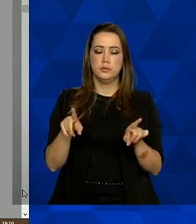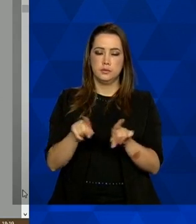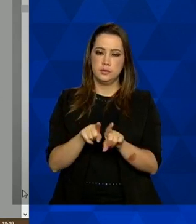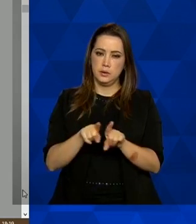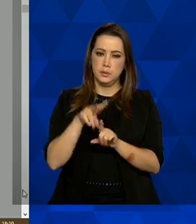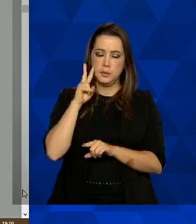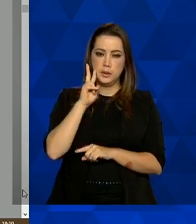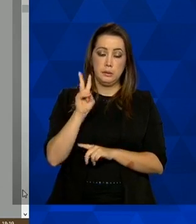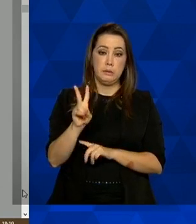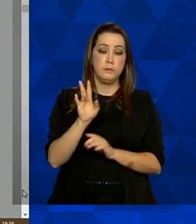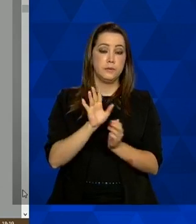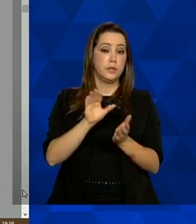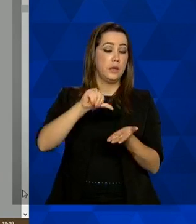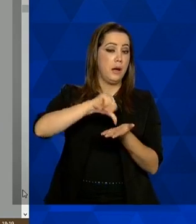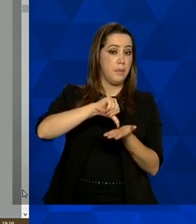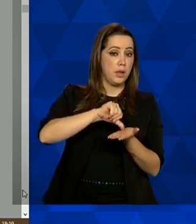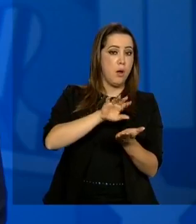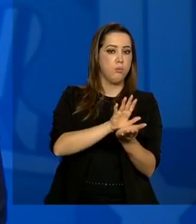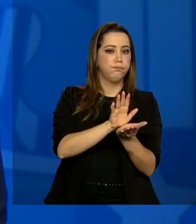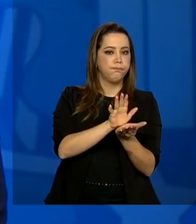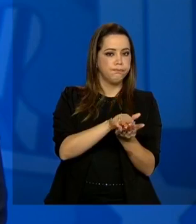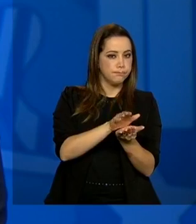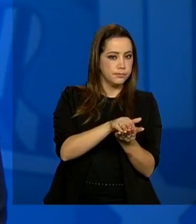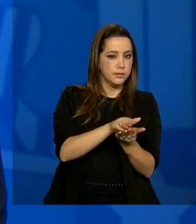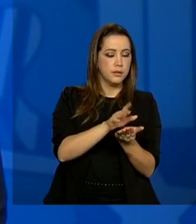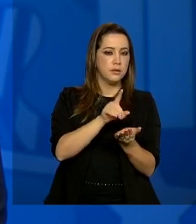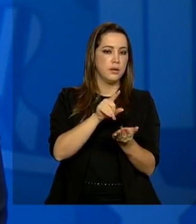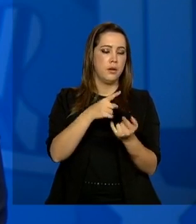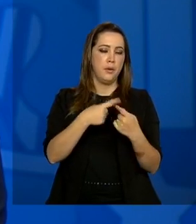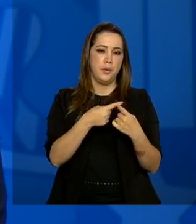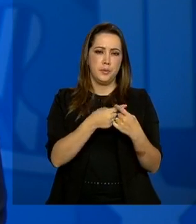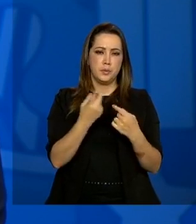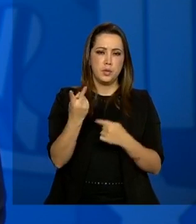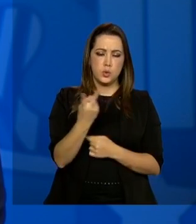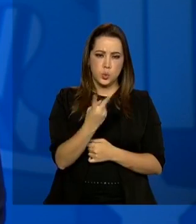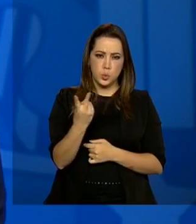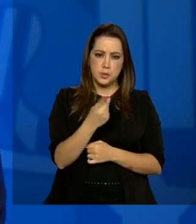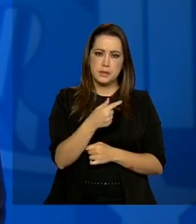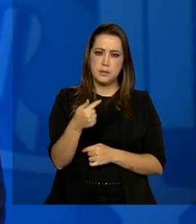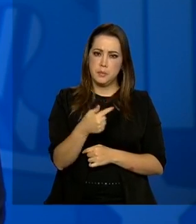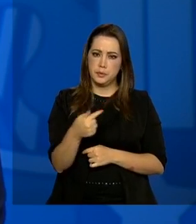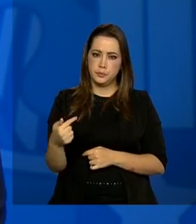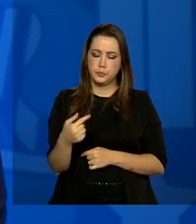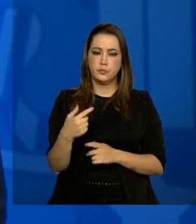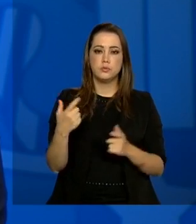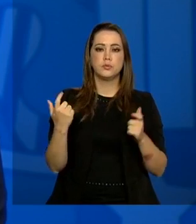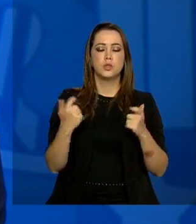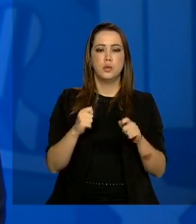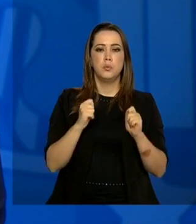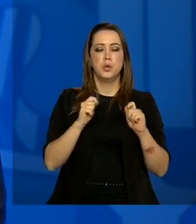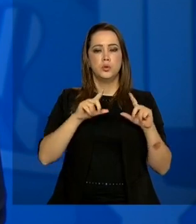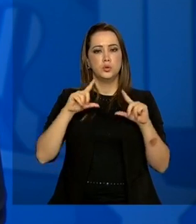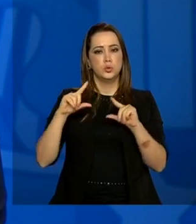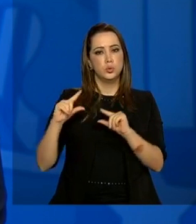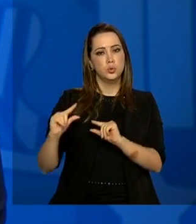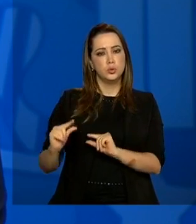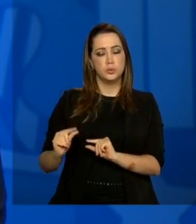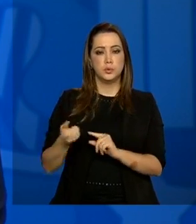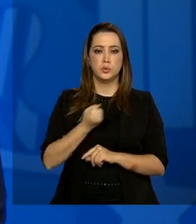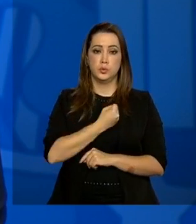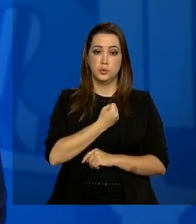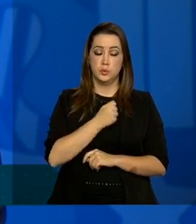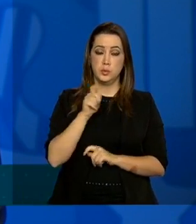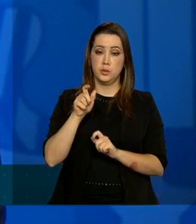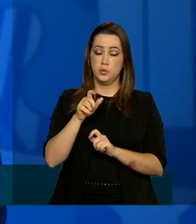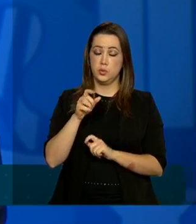metropolitana de Recife, em que é observado nessas duas semanas essas tendências de redução em número de casos